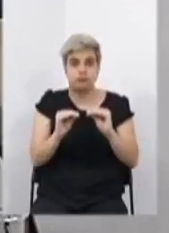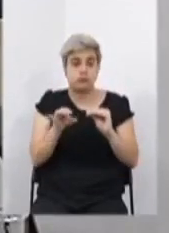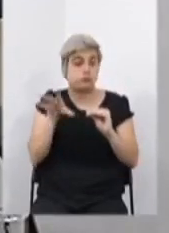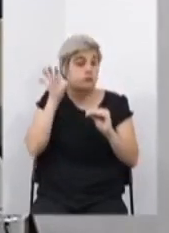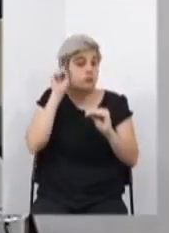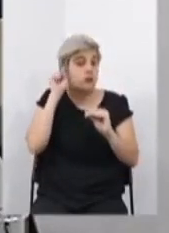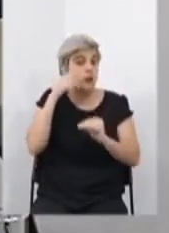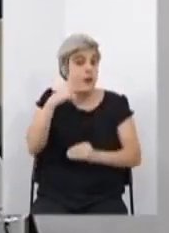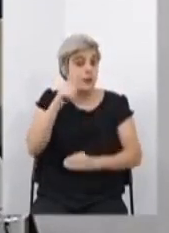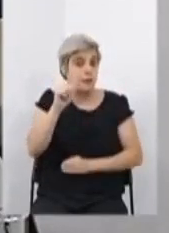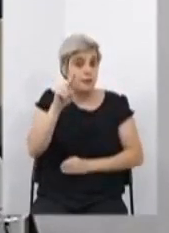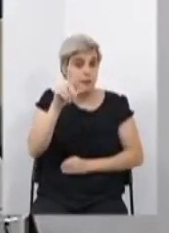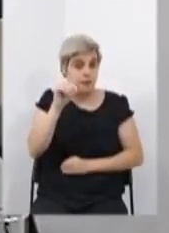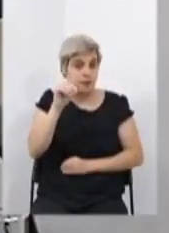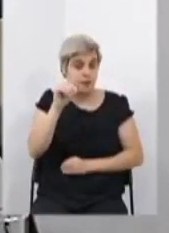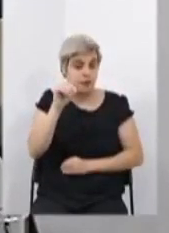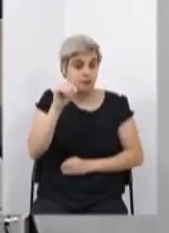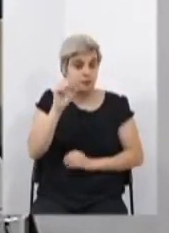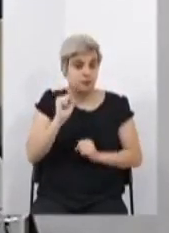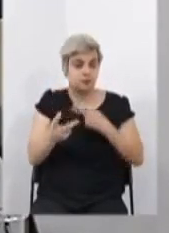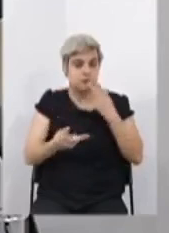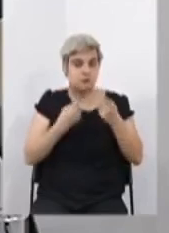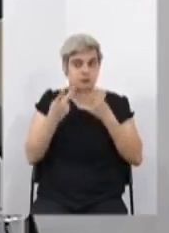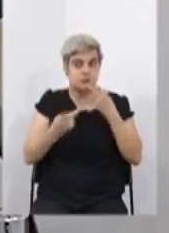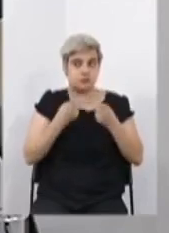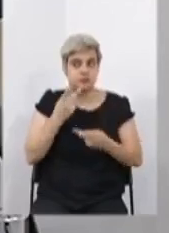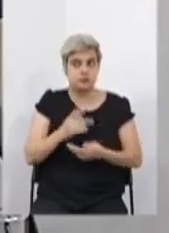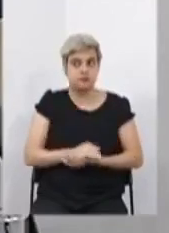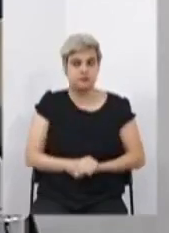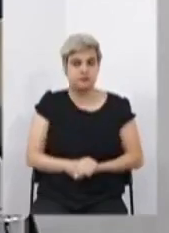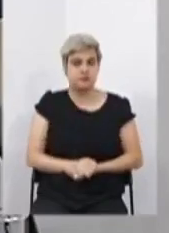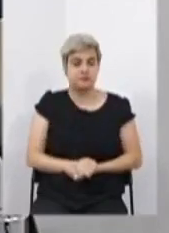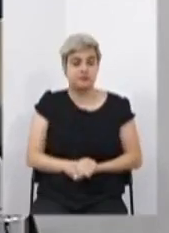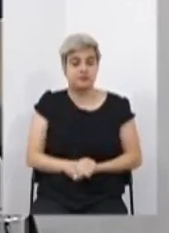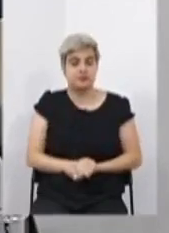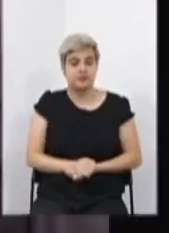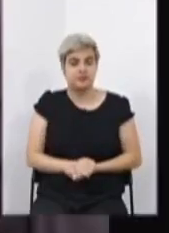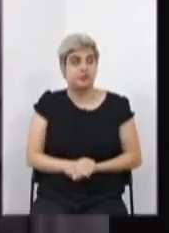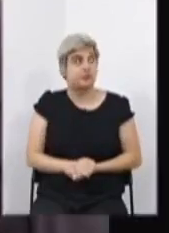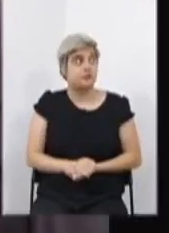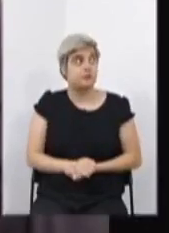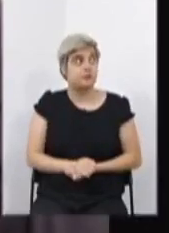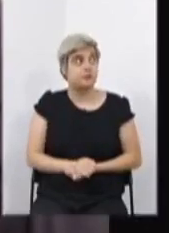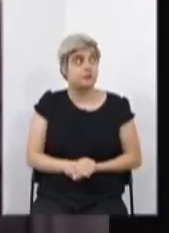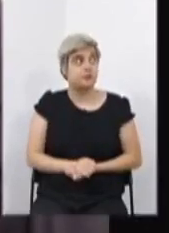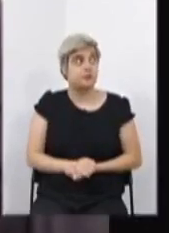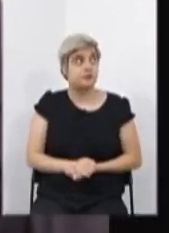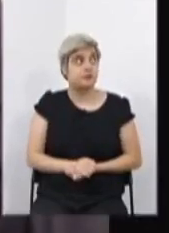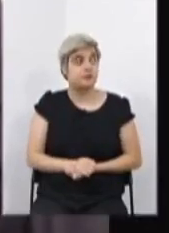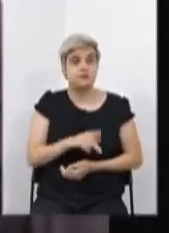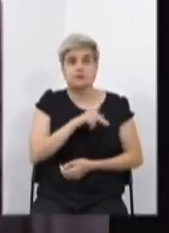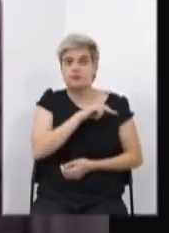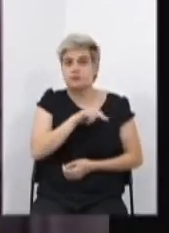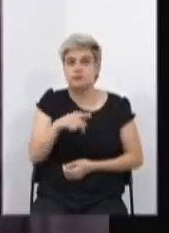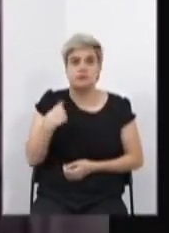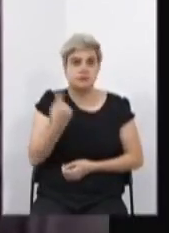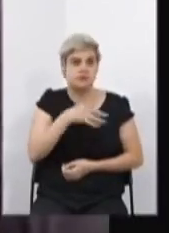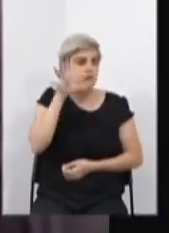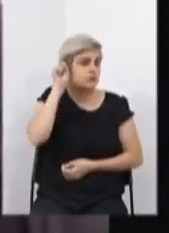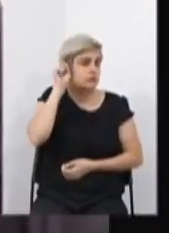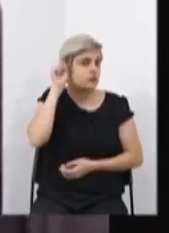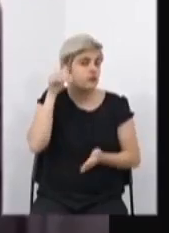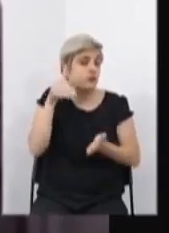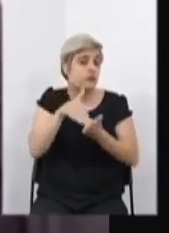a palavra, doutor Paulo, estamos ouvindo e vendo. Por favor. Presidente, a sua fala, nós não ouvimos o final,